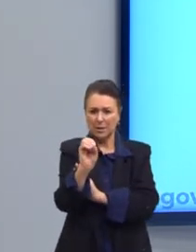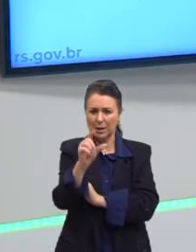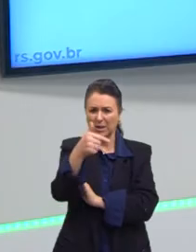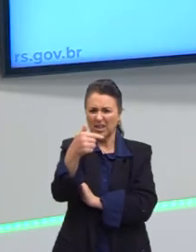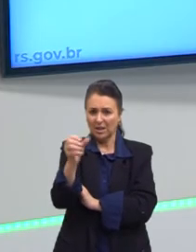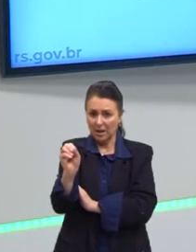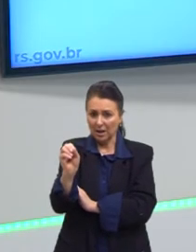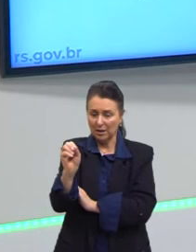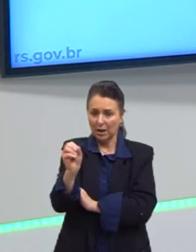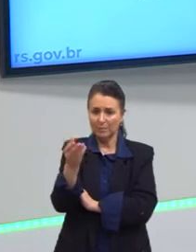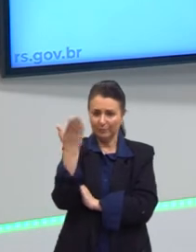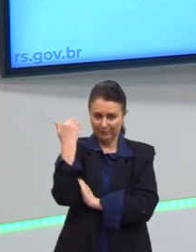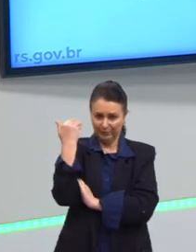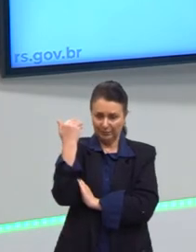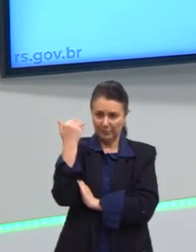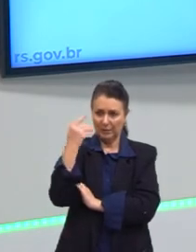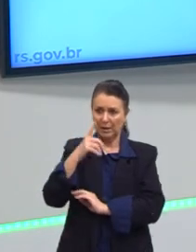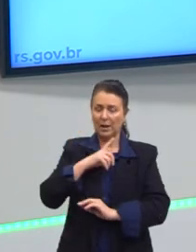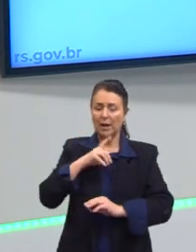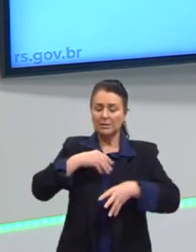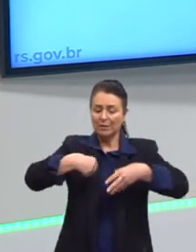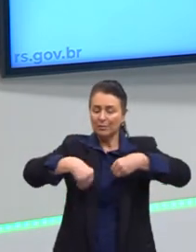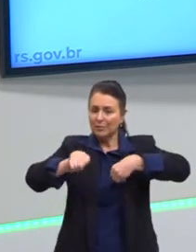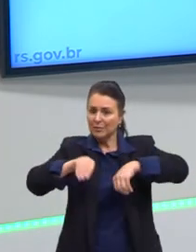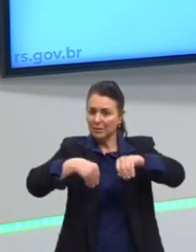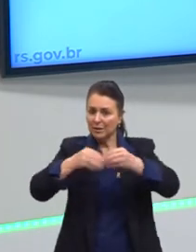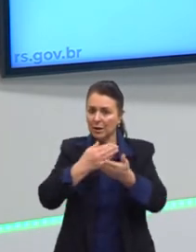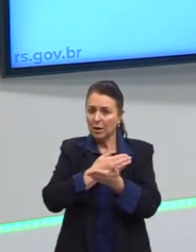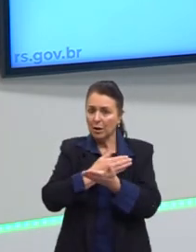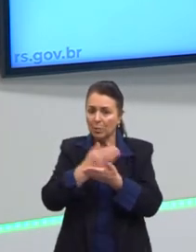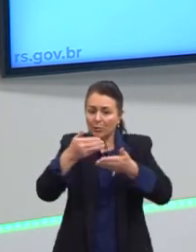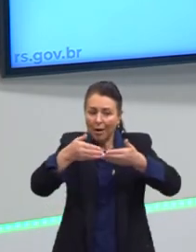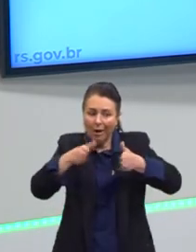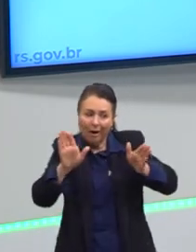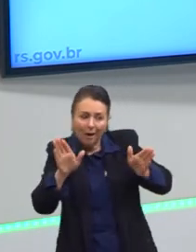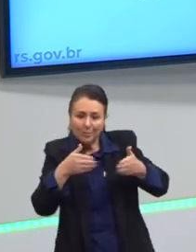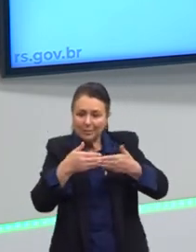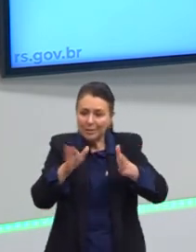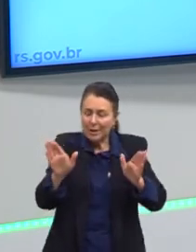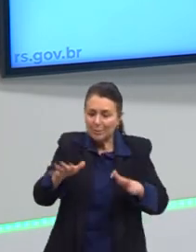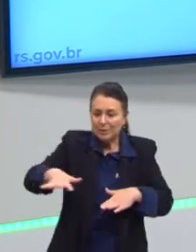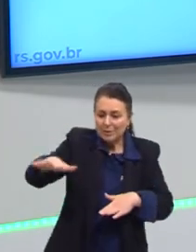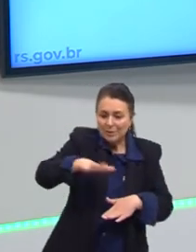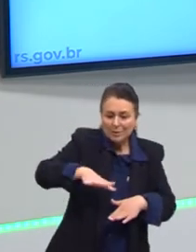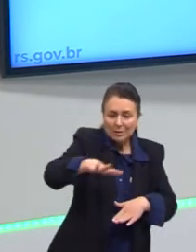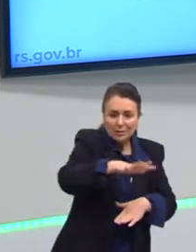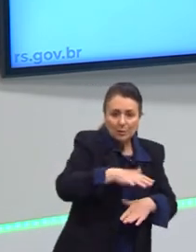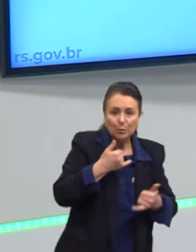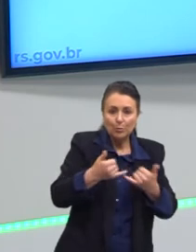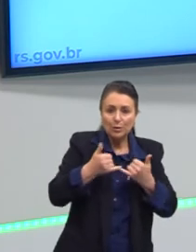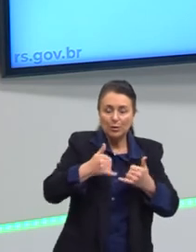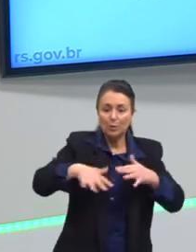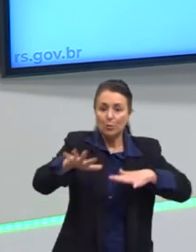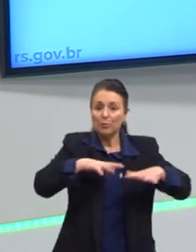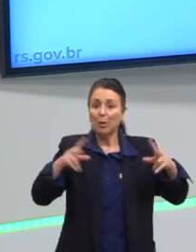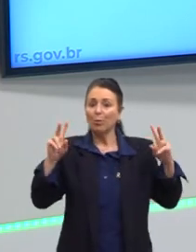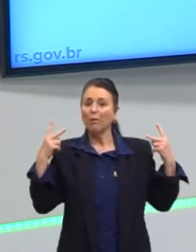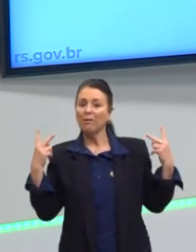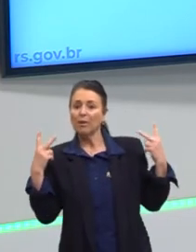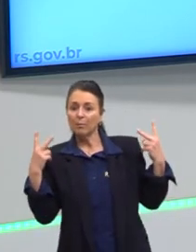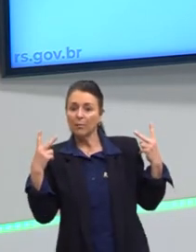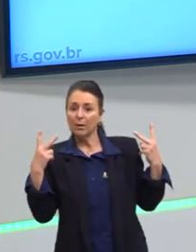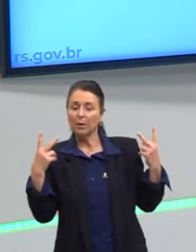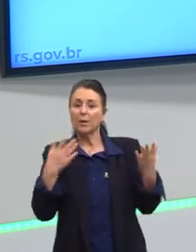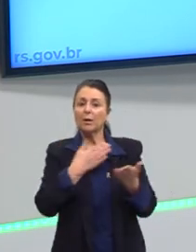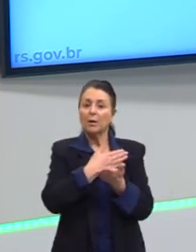flexibilização se abre em vários campos. Nós temos aqui, por exemplo, o movimento hippie, que sai